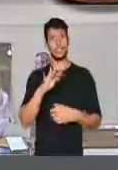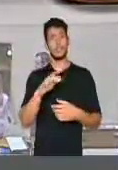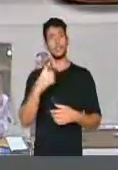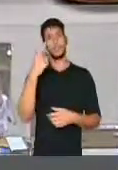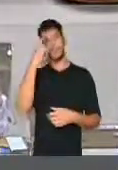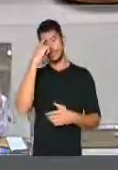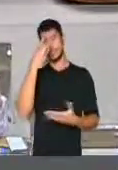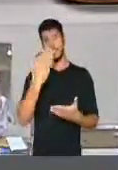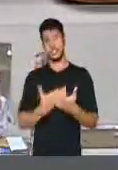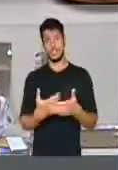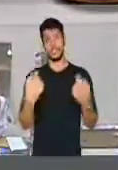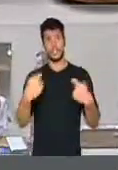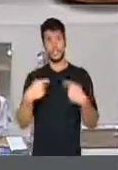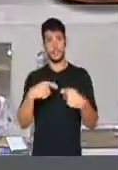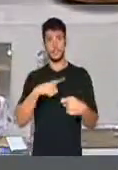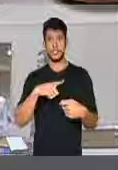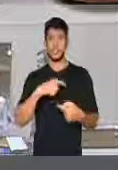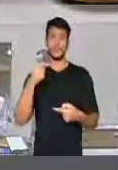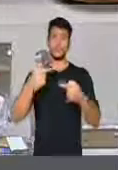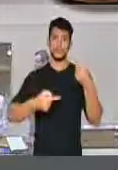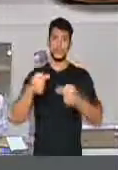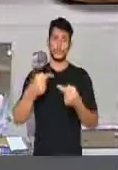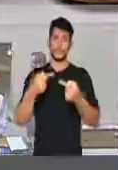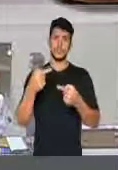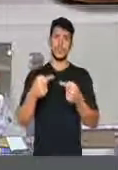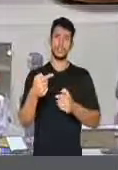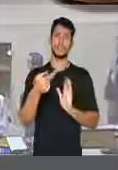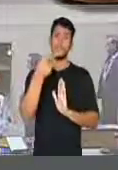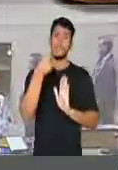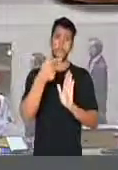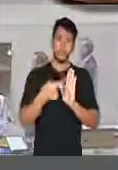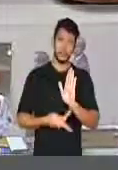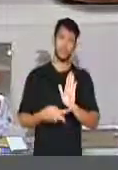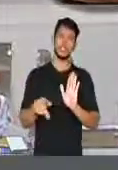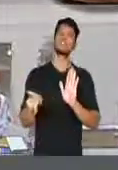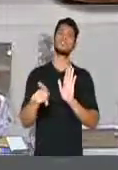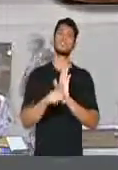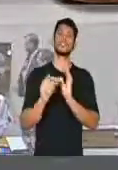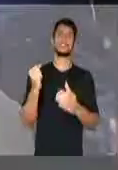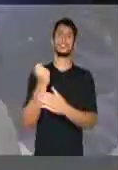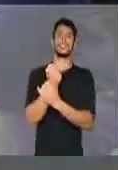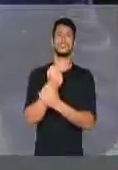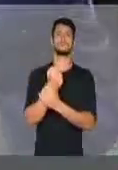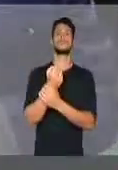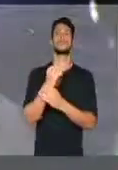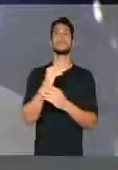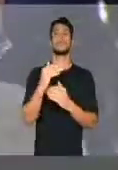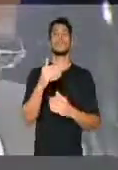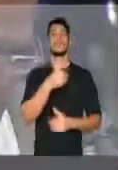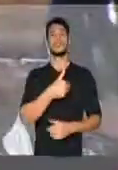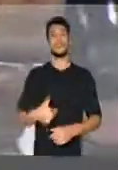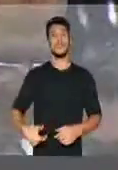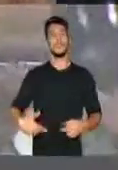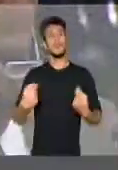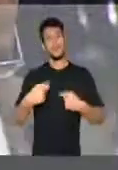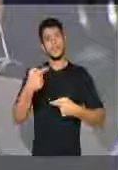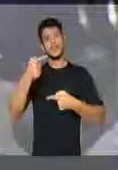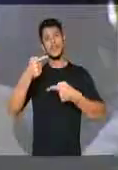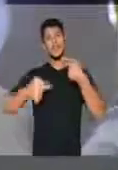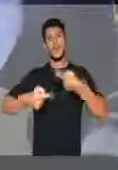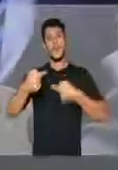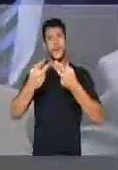da política macro de segurança pública no Brasil. É preciso discutir o sistema prisional, é preciso